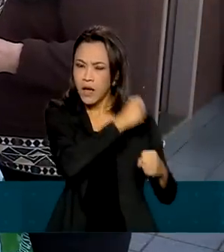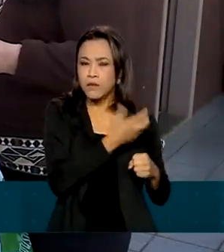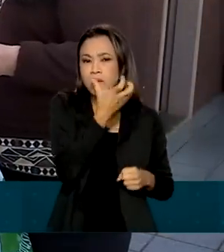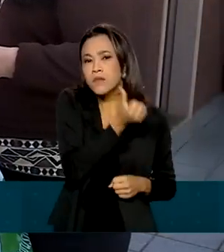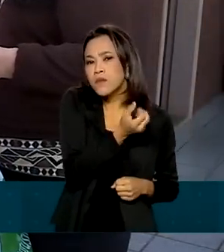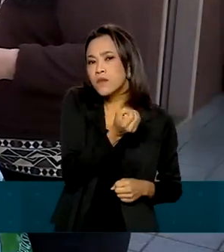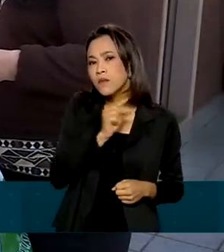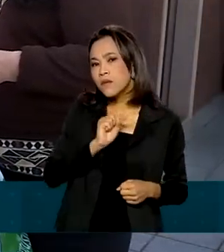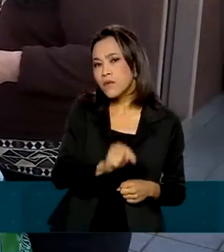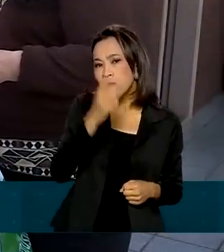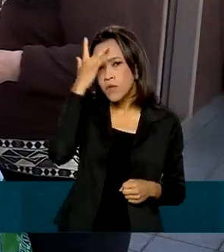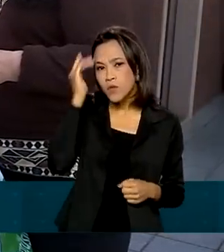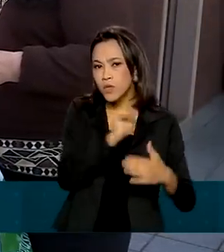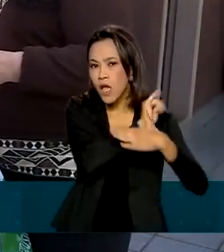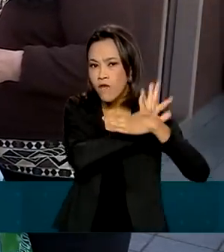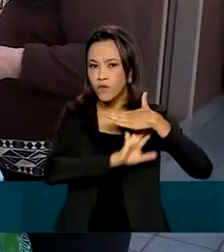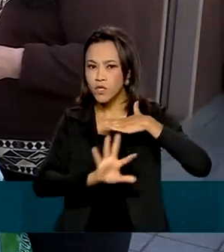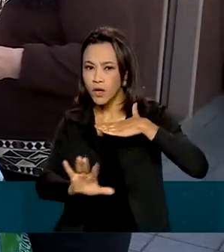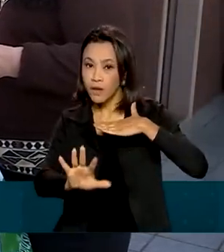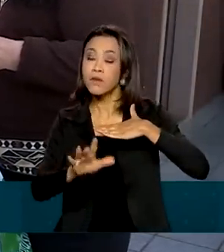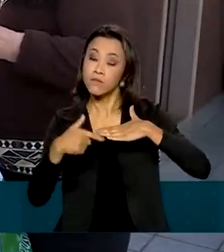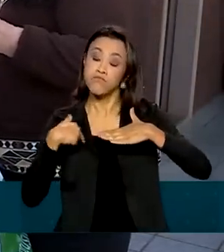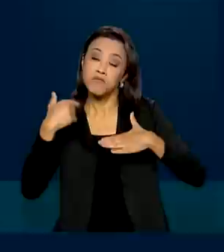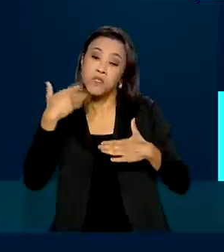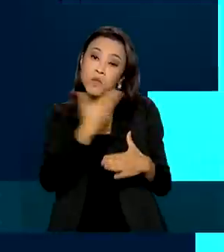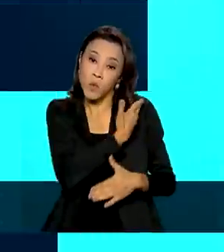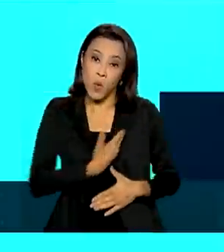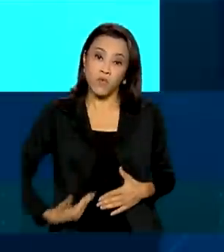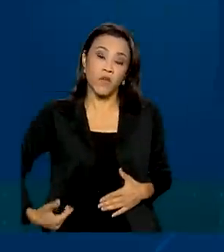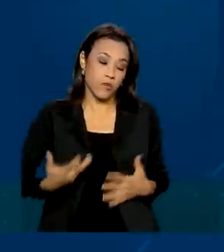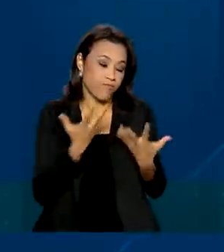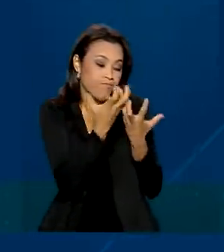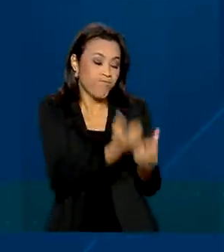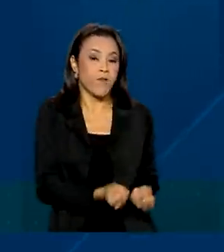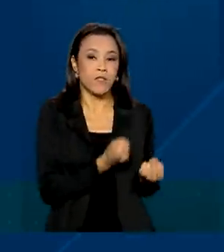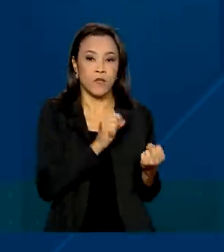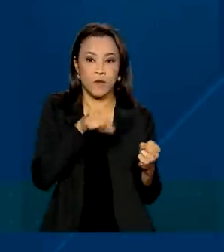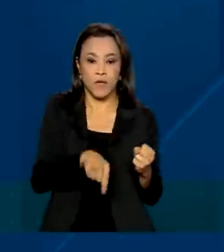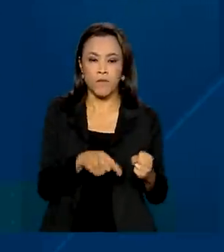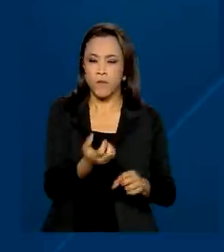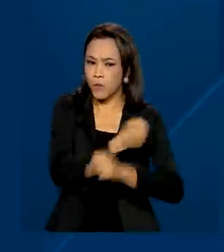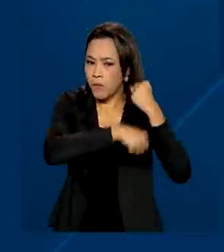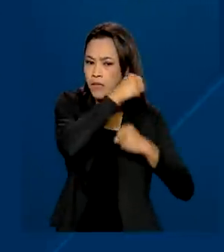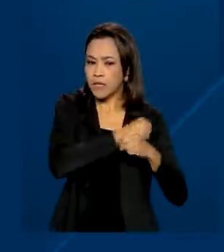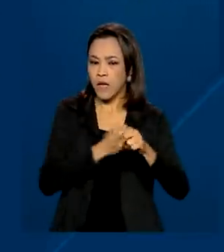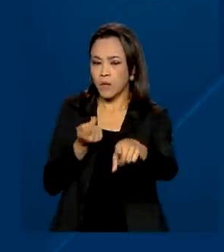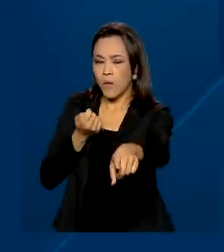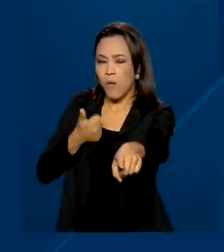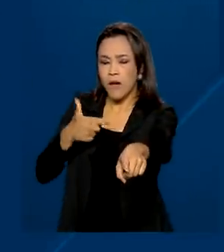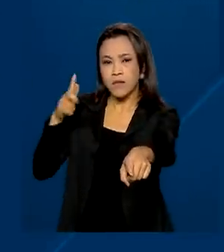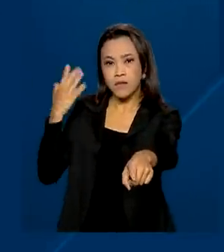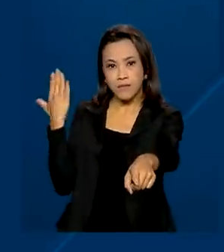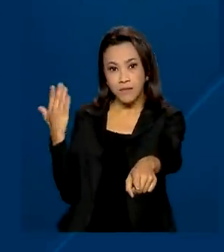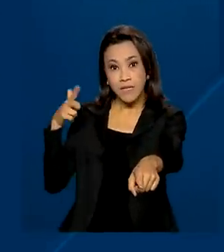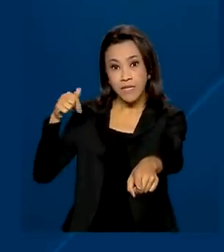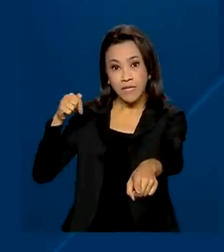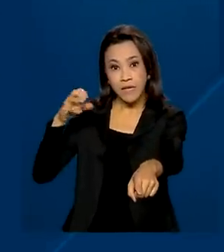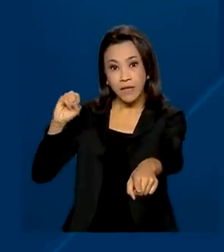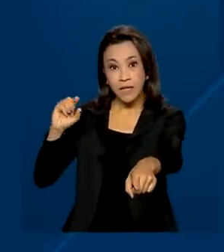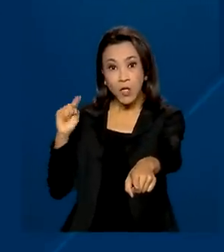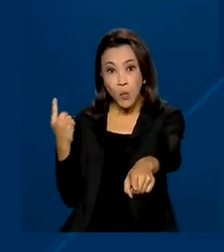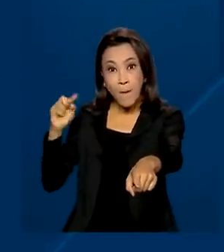pessoas refugiadas reconhecidas pelo governo brasileiro. Só no ano passado, foram feitas quase 71 mil